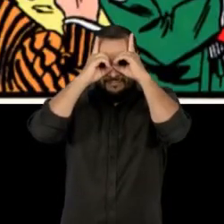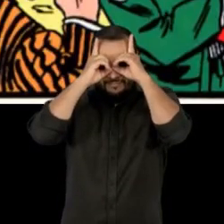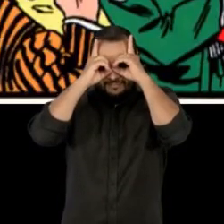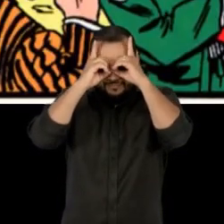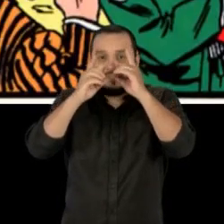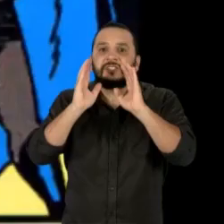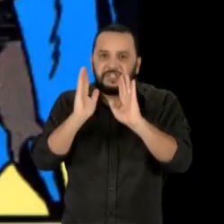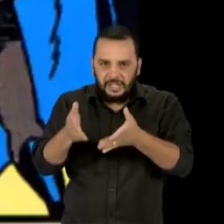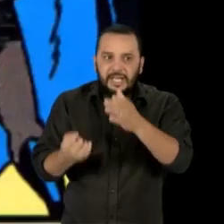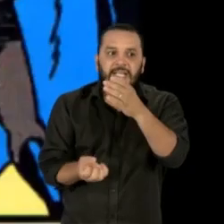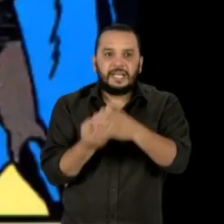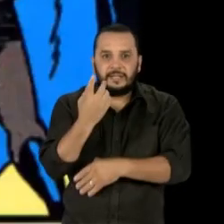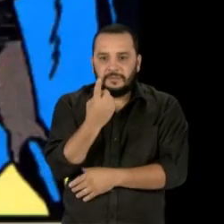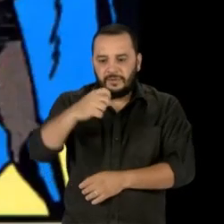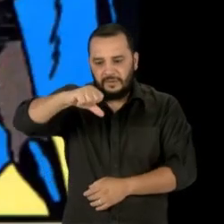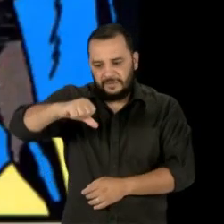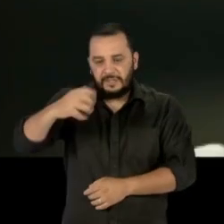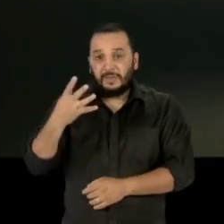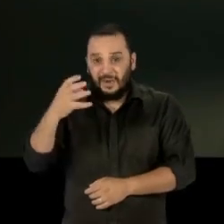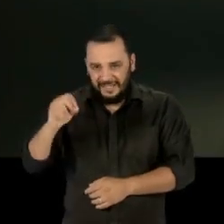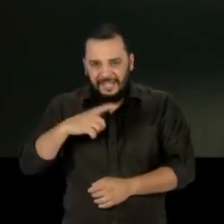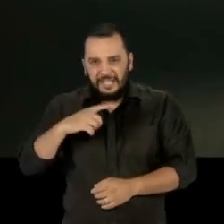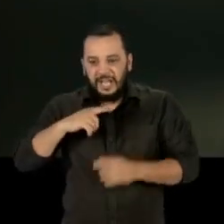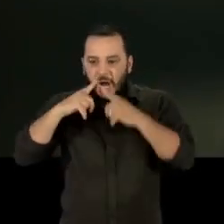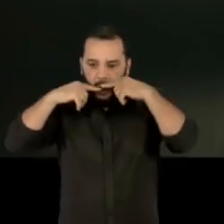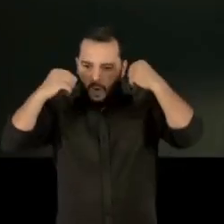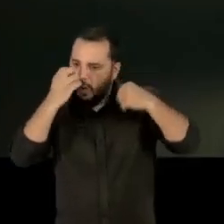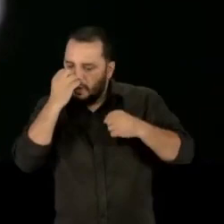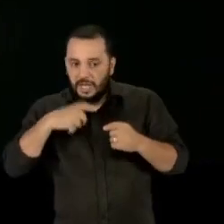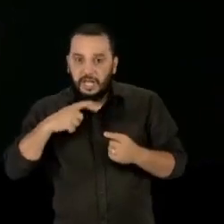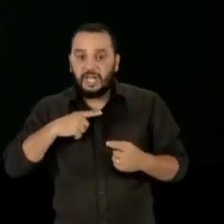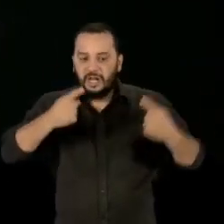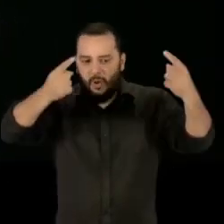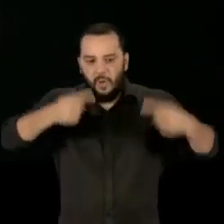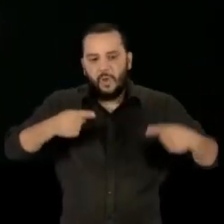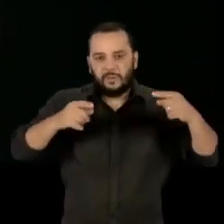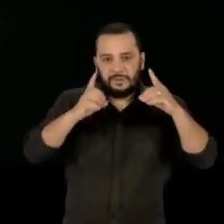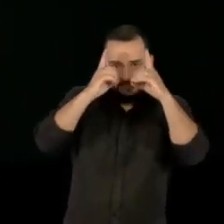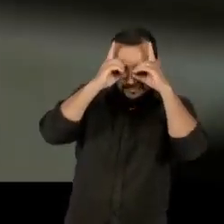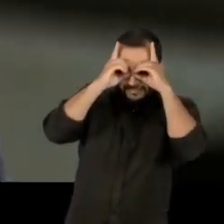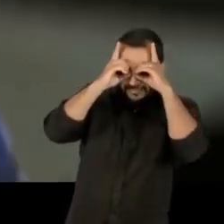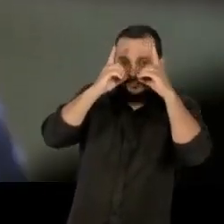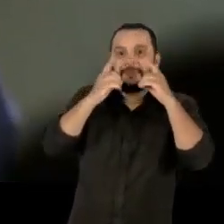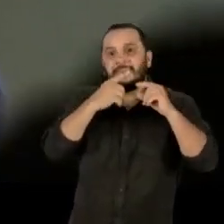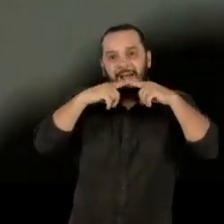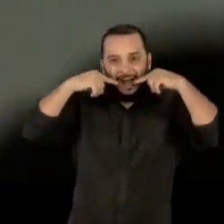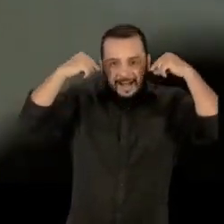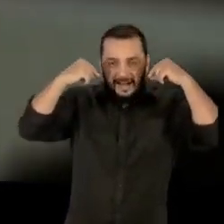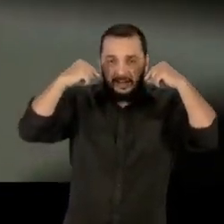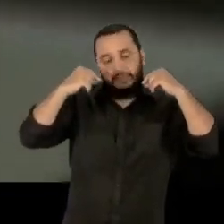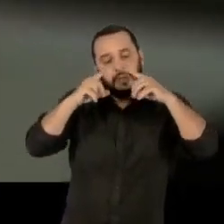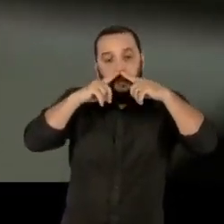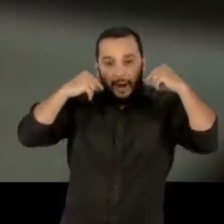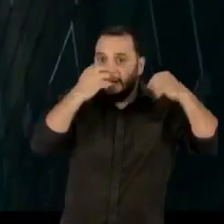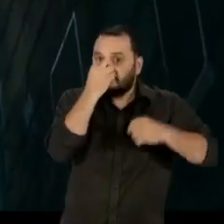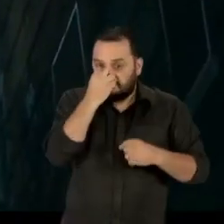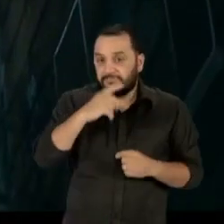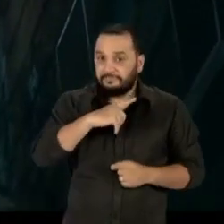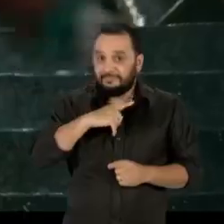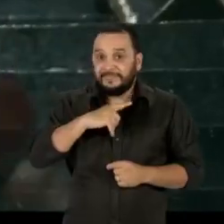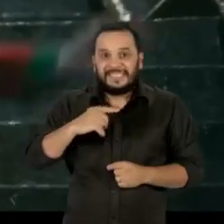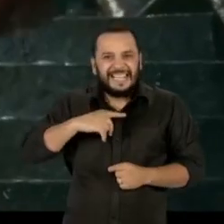Criado nos anos 40, Coringa é o rival de Batman. Em quase 80 anos de vida, ele já foi interpretado no cinema por diversos atores.